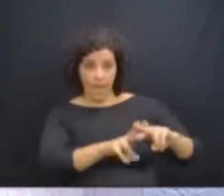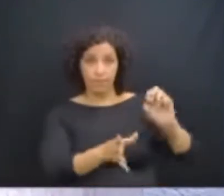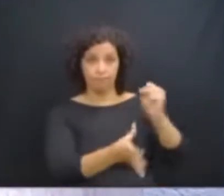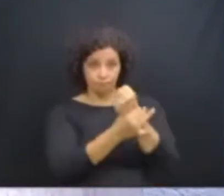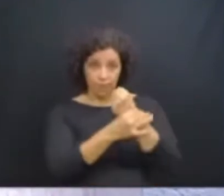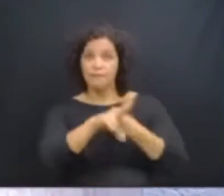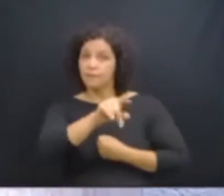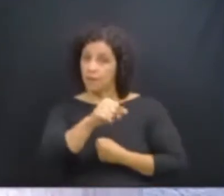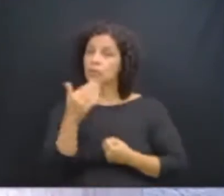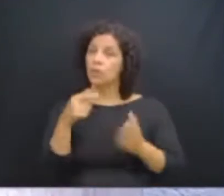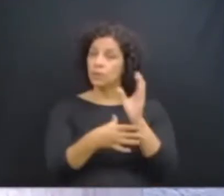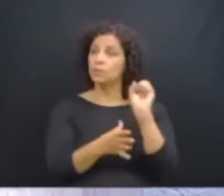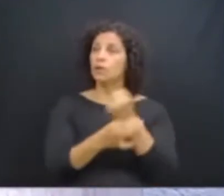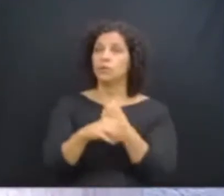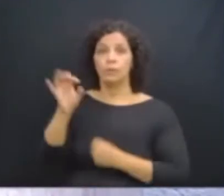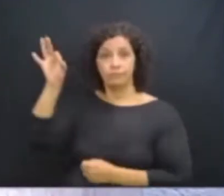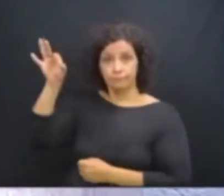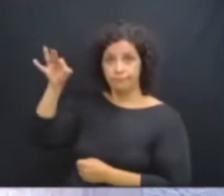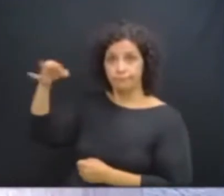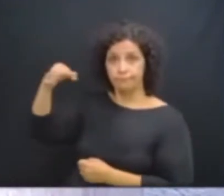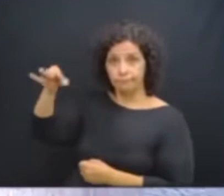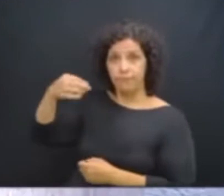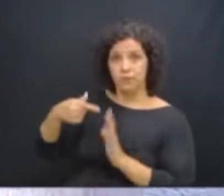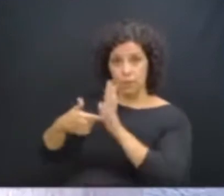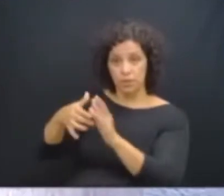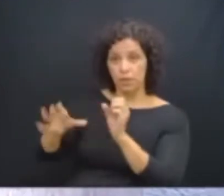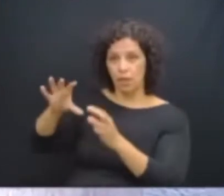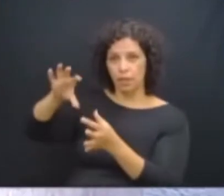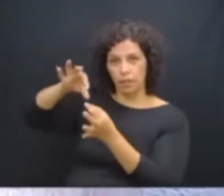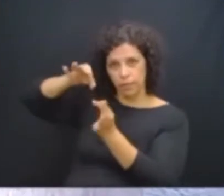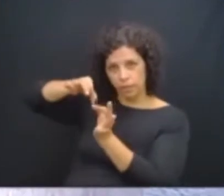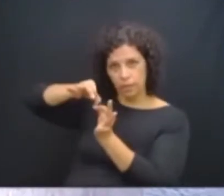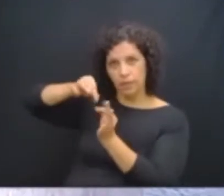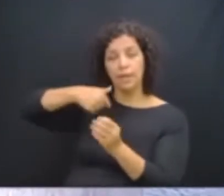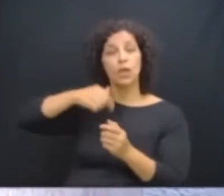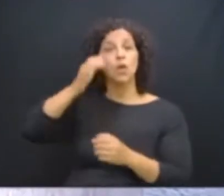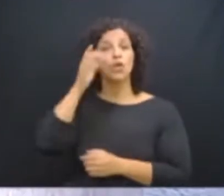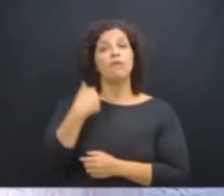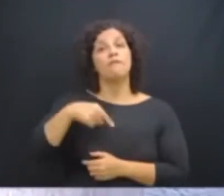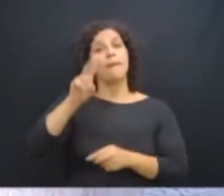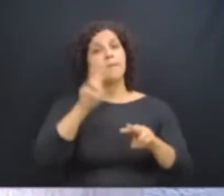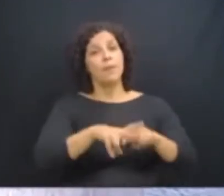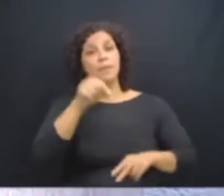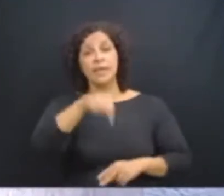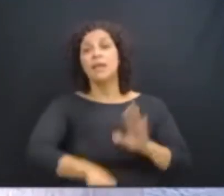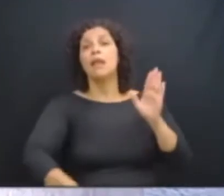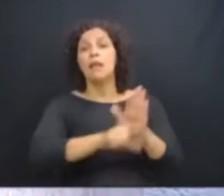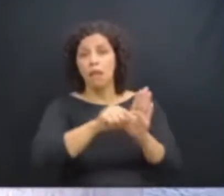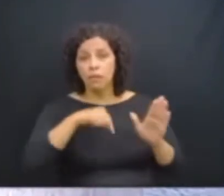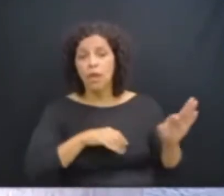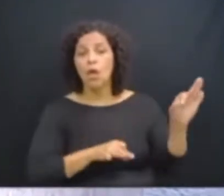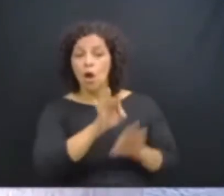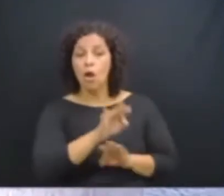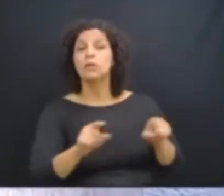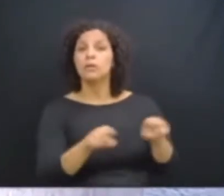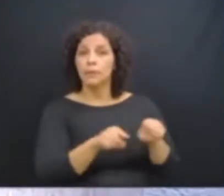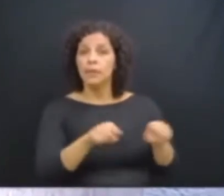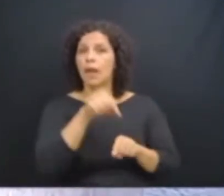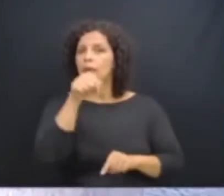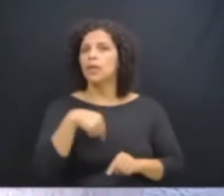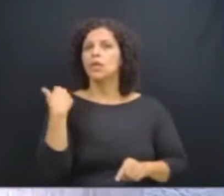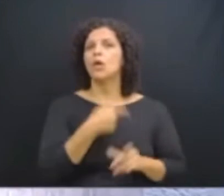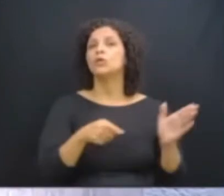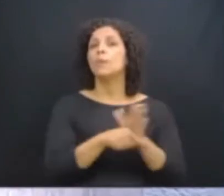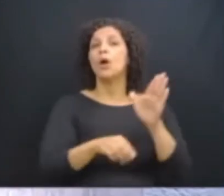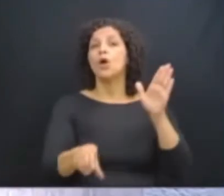algemada, está aqui algema, vai sair algemada de Curitiba, porque aqui vigora a lei e a ordem, porque aqui nós